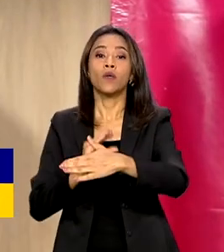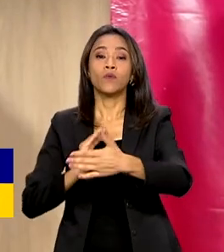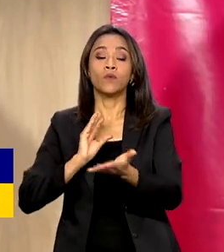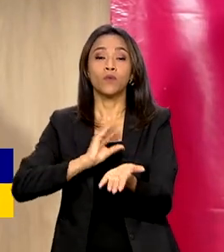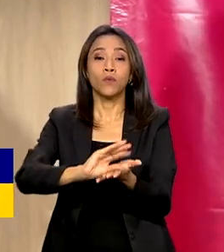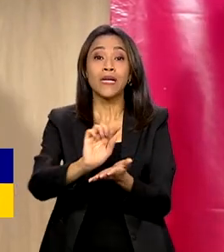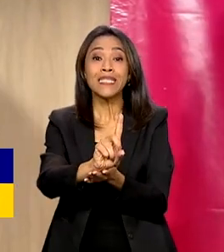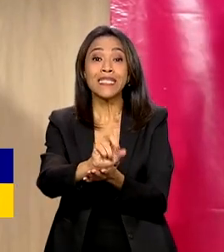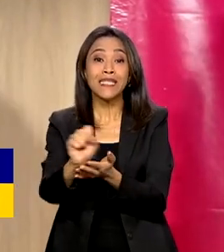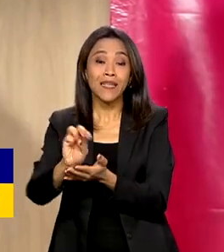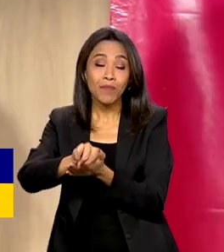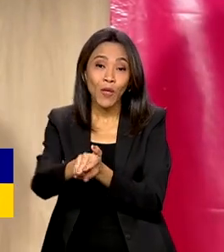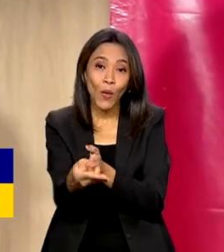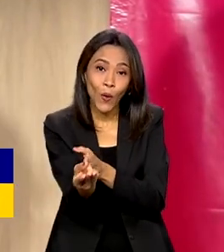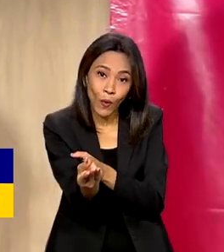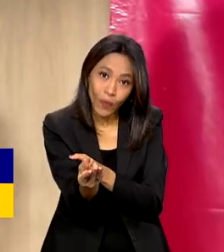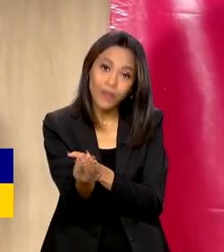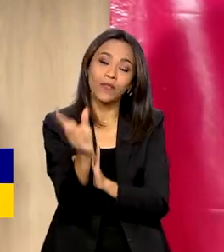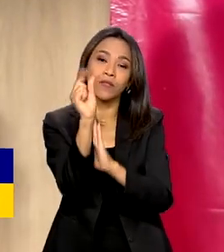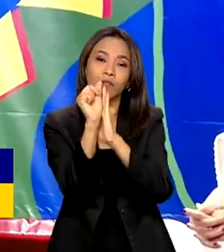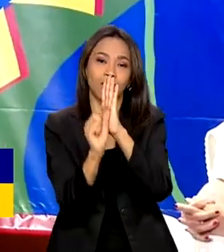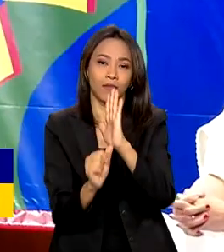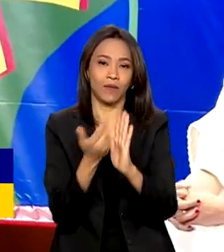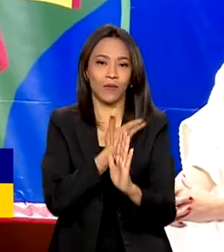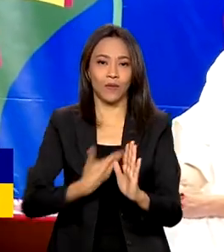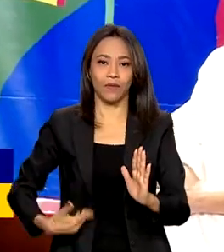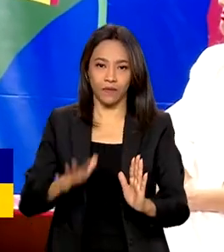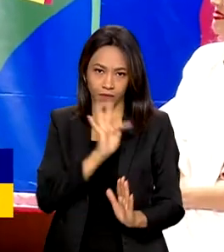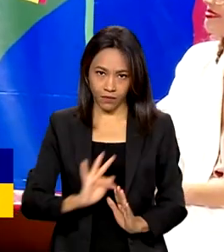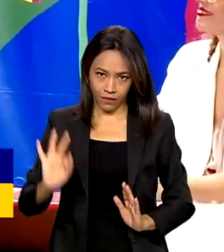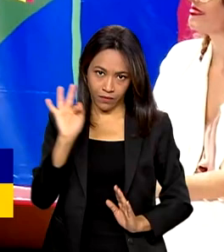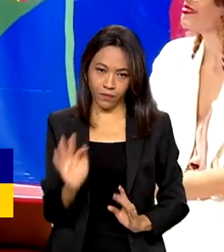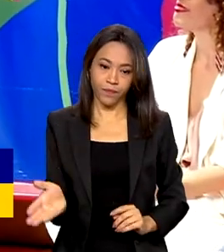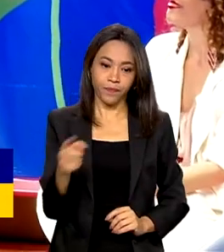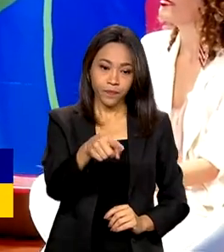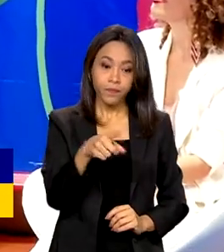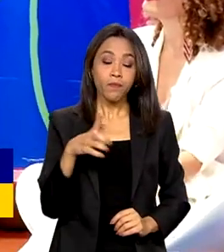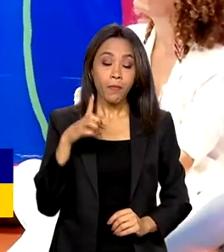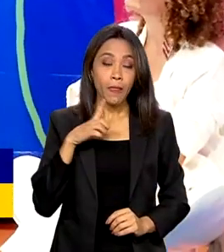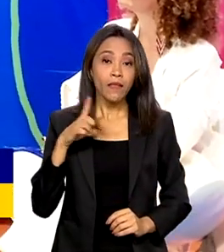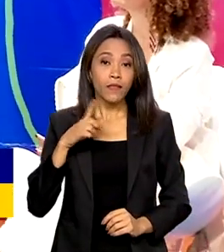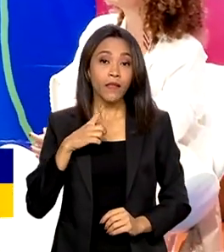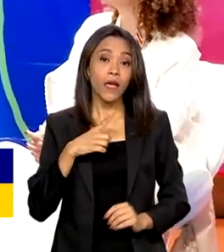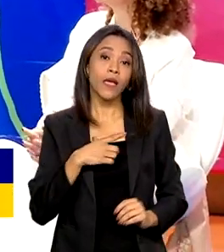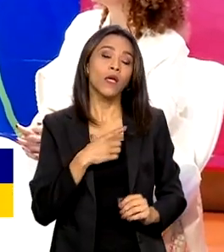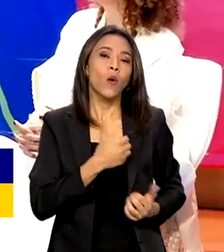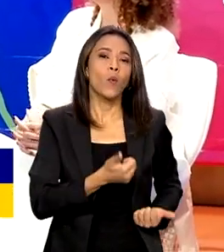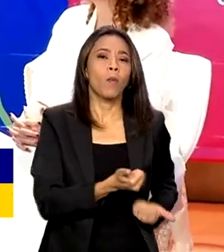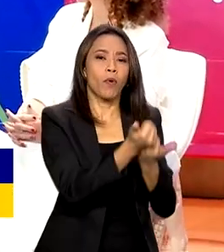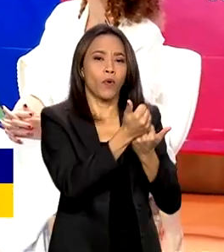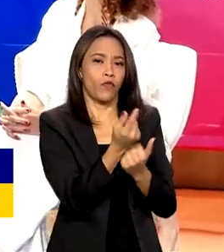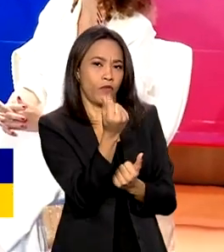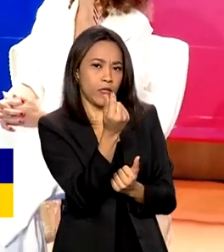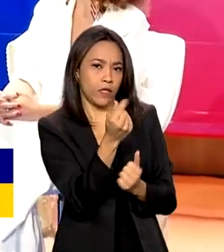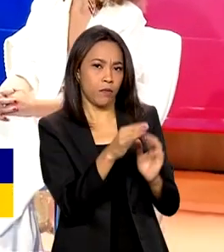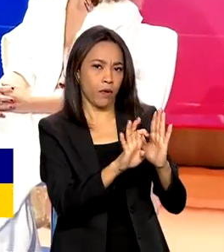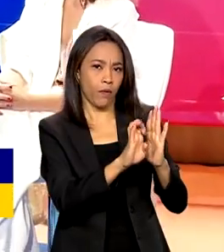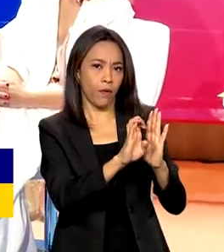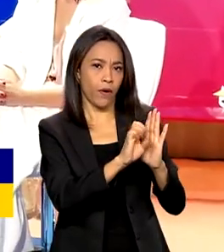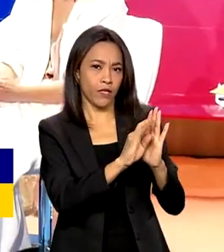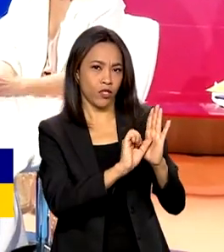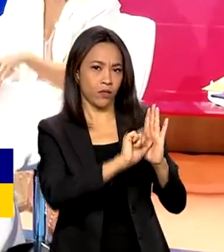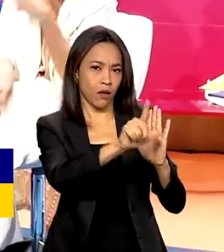milhões do orçamento direto do governo federal. Além do fomento para este edital, também foram apresentadas linhas de